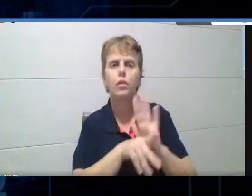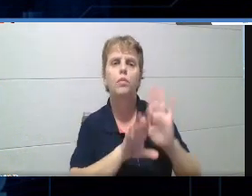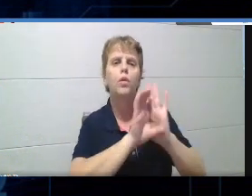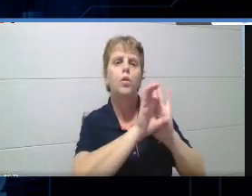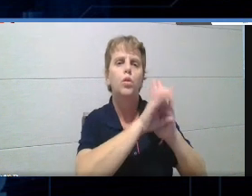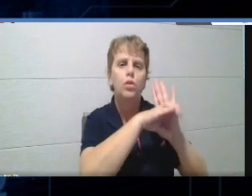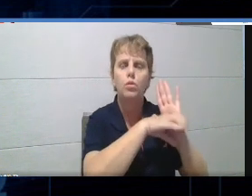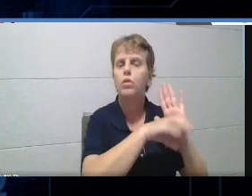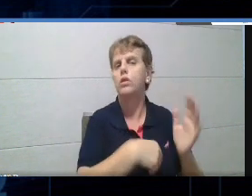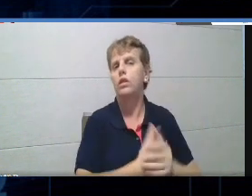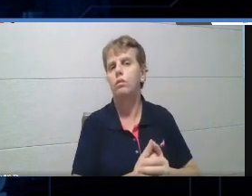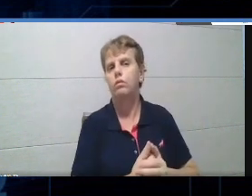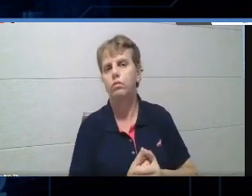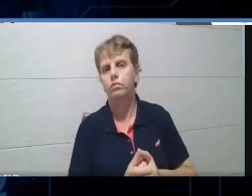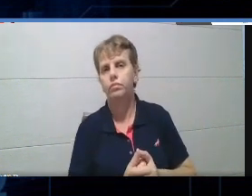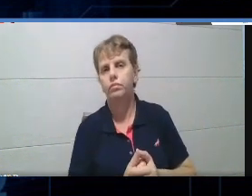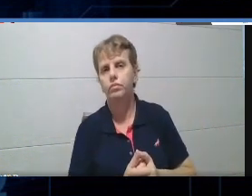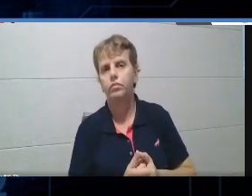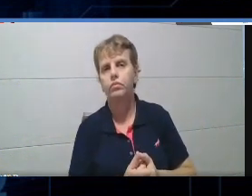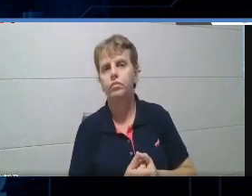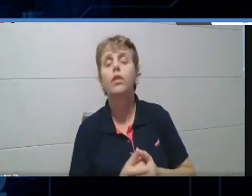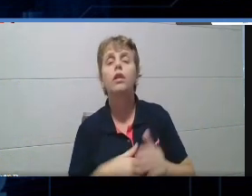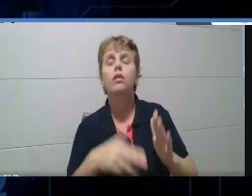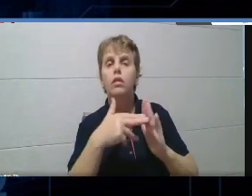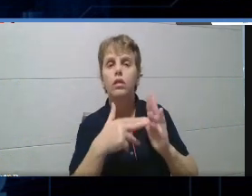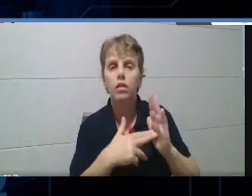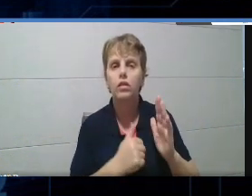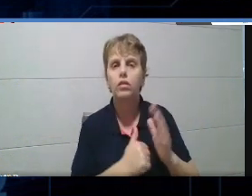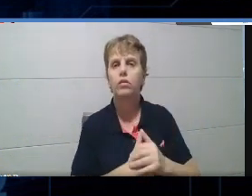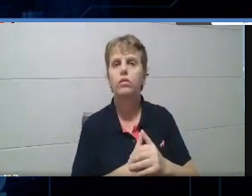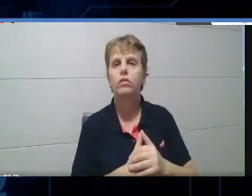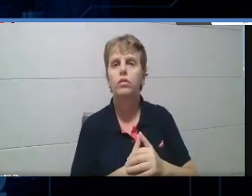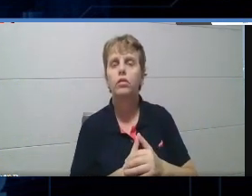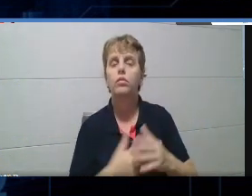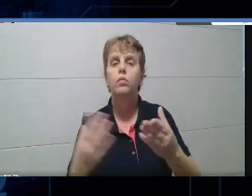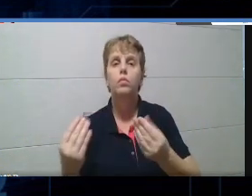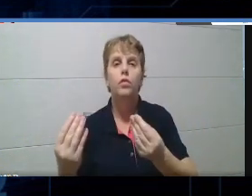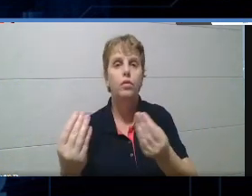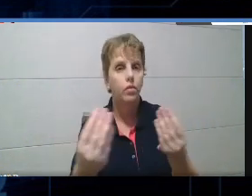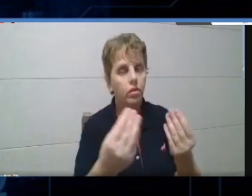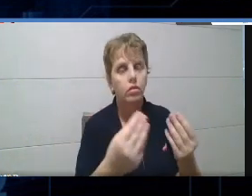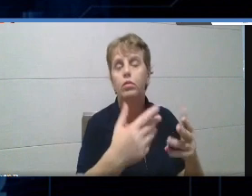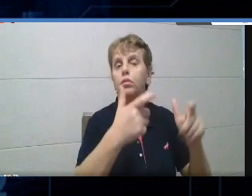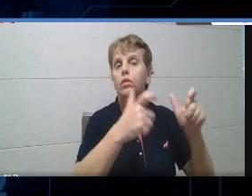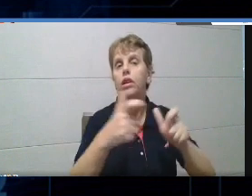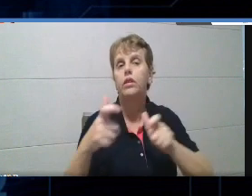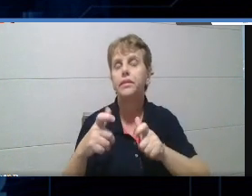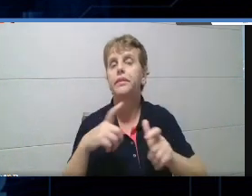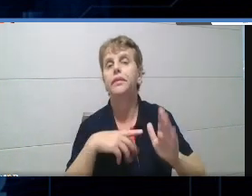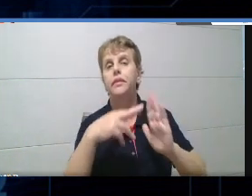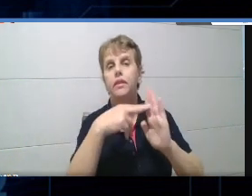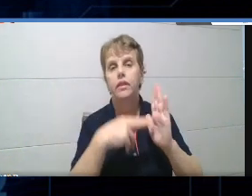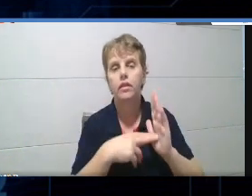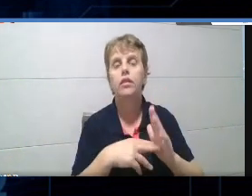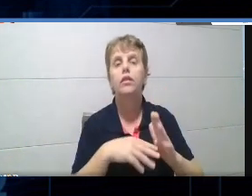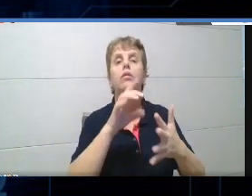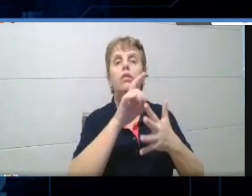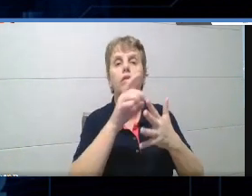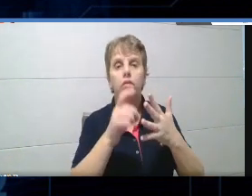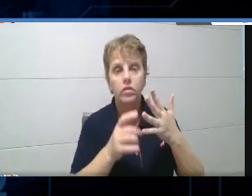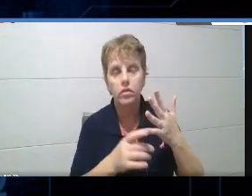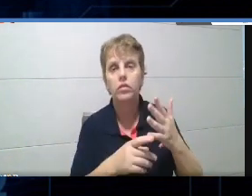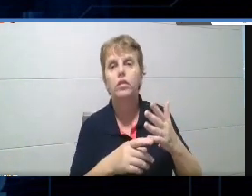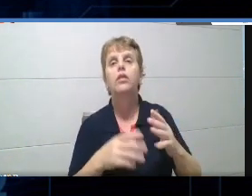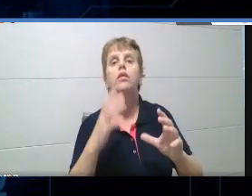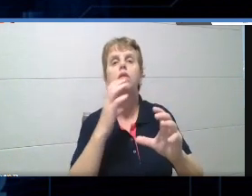mas enfim, existe uma questão de notas, muitas instituições ainda tem notas, né, então cada um desse vale